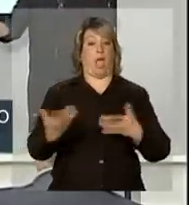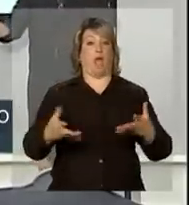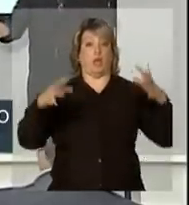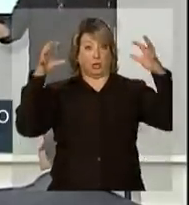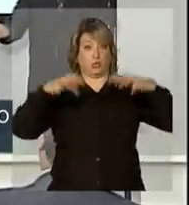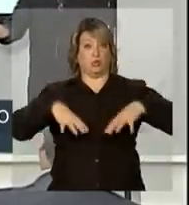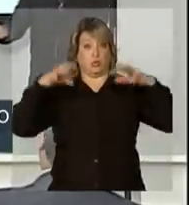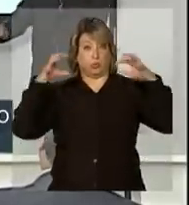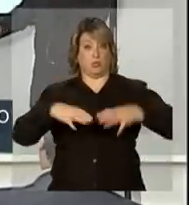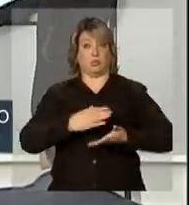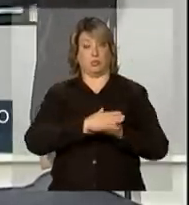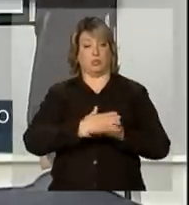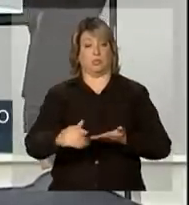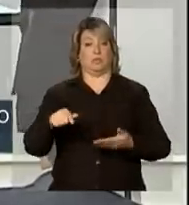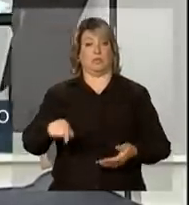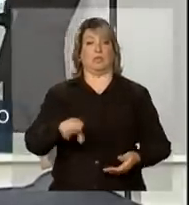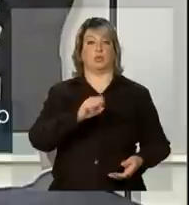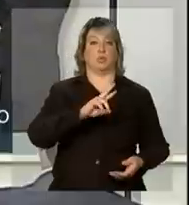sul-sudeste, certo?